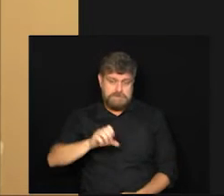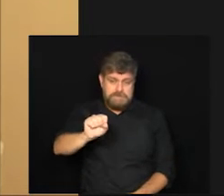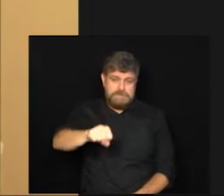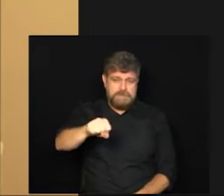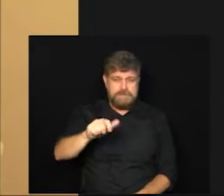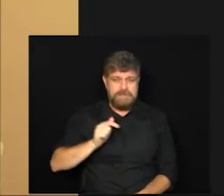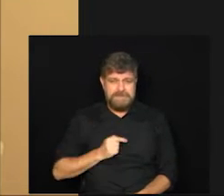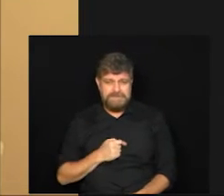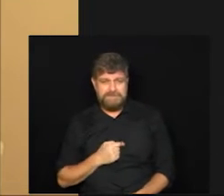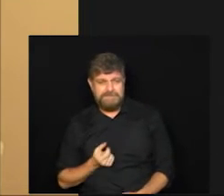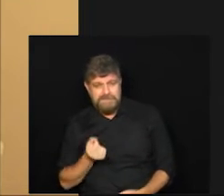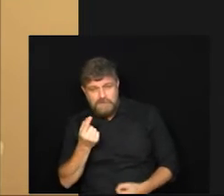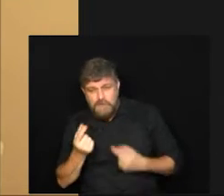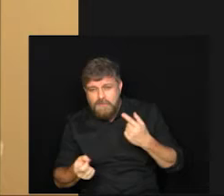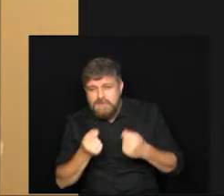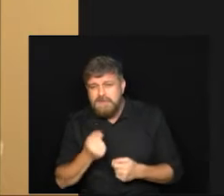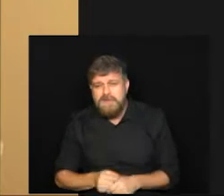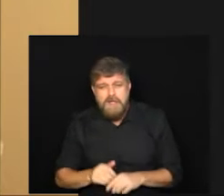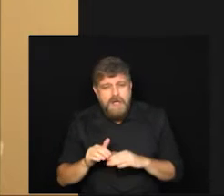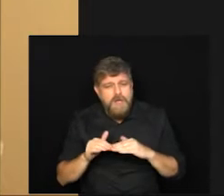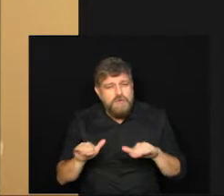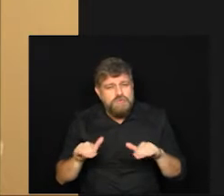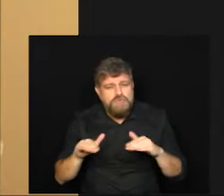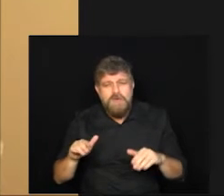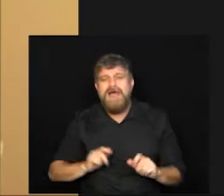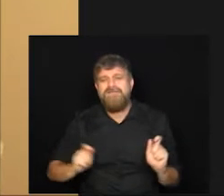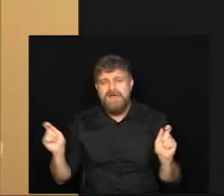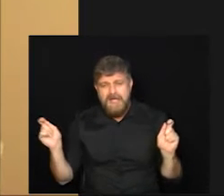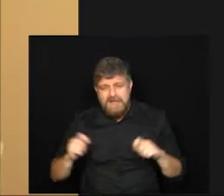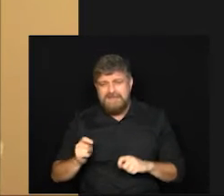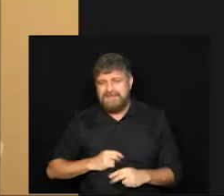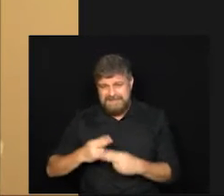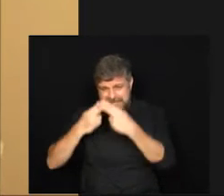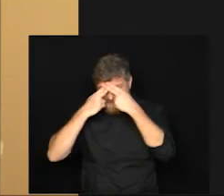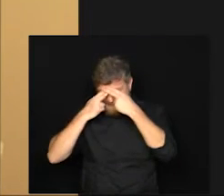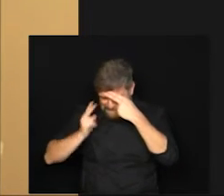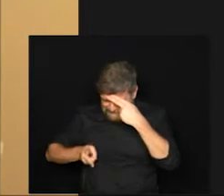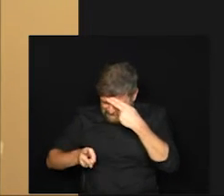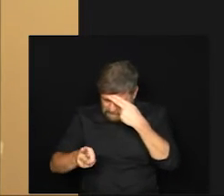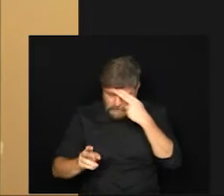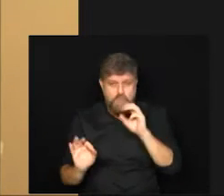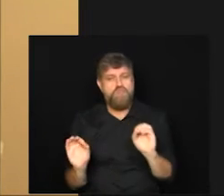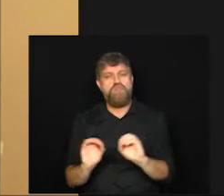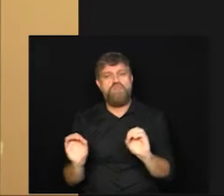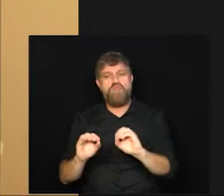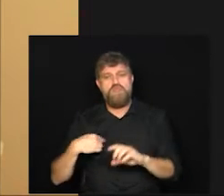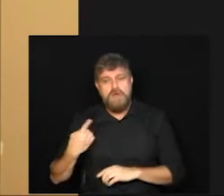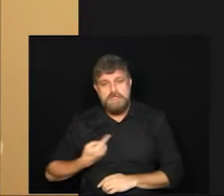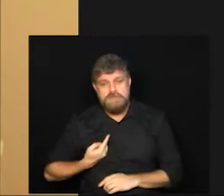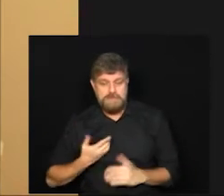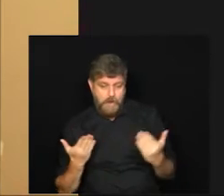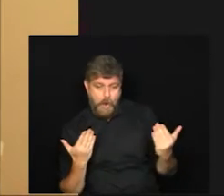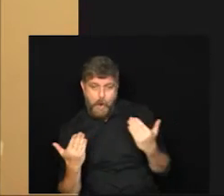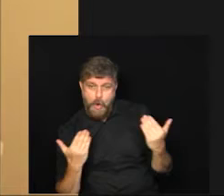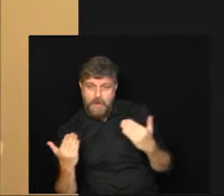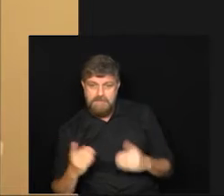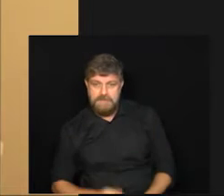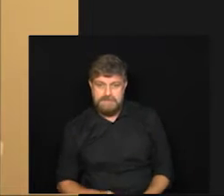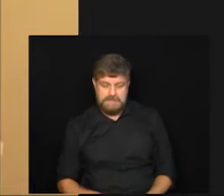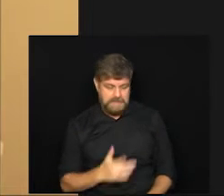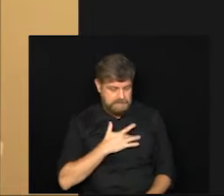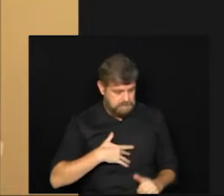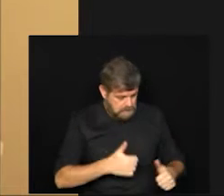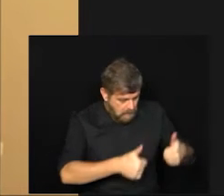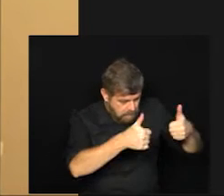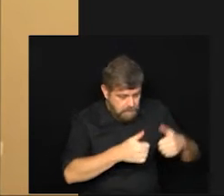são eventos leves moderados que não deixam sequelas então a gente tem que colocar na balança o risco benefício